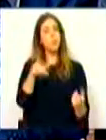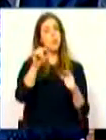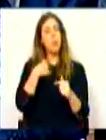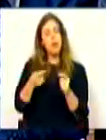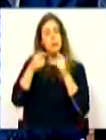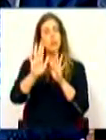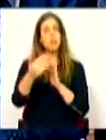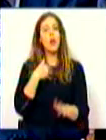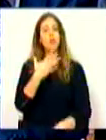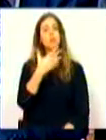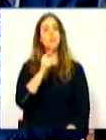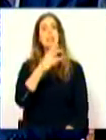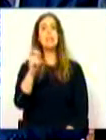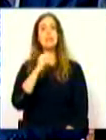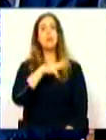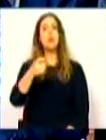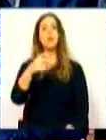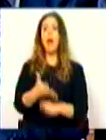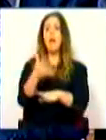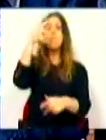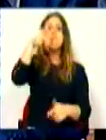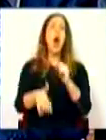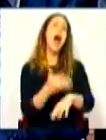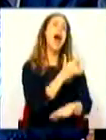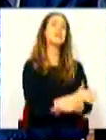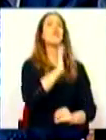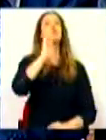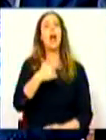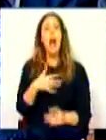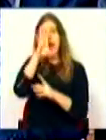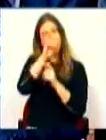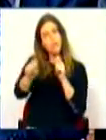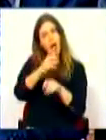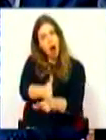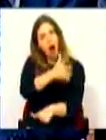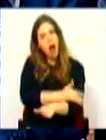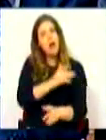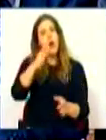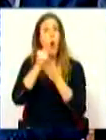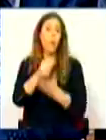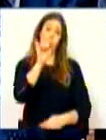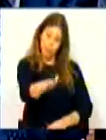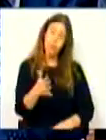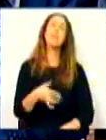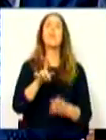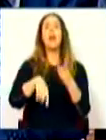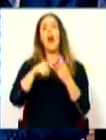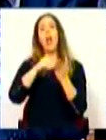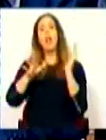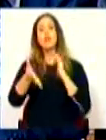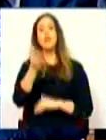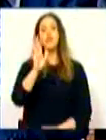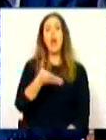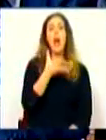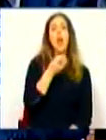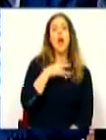reinvestimos os 1.300 milhões de euros que tinham sido cortados na legislatura anterior com o seu apoio, já contratámos mais